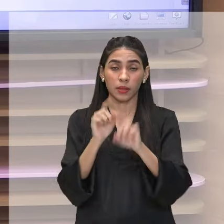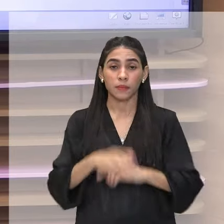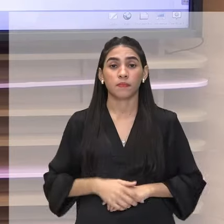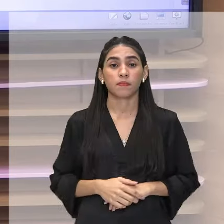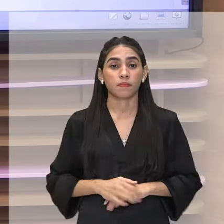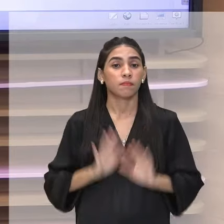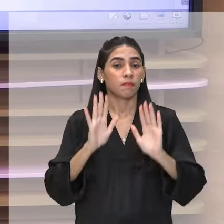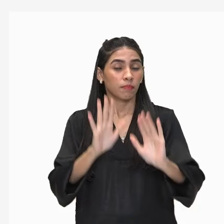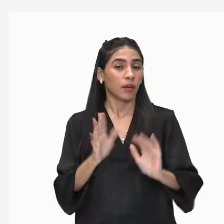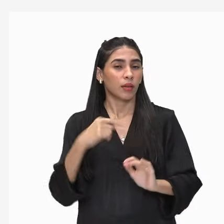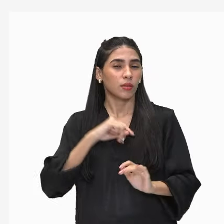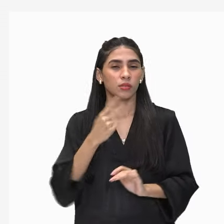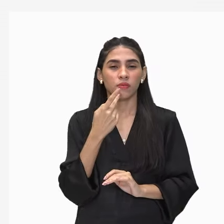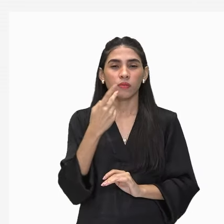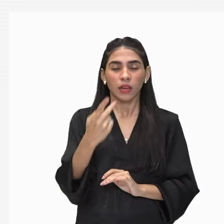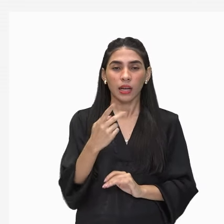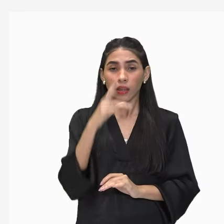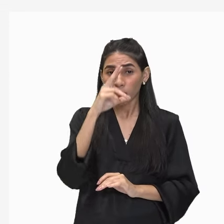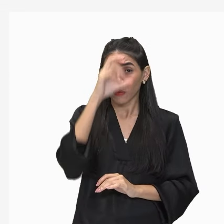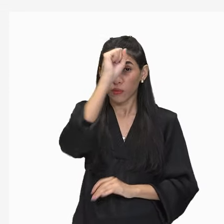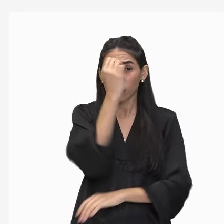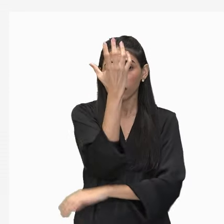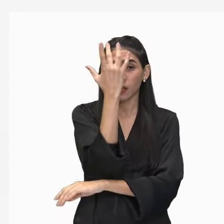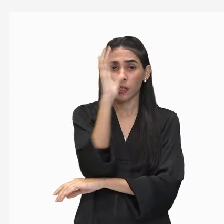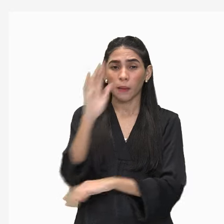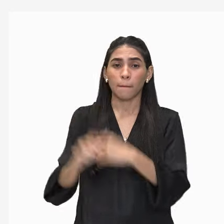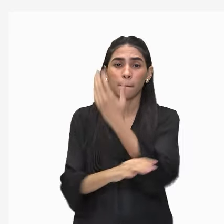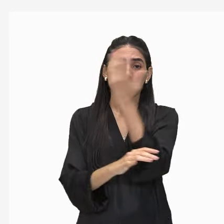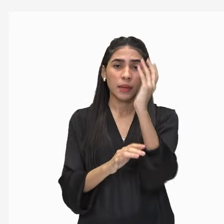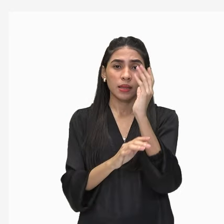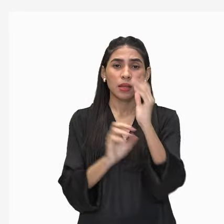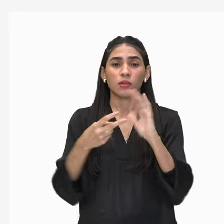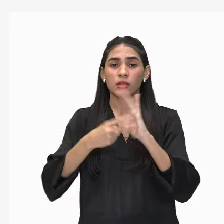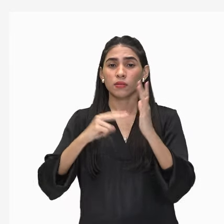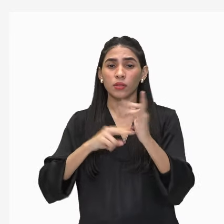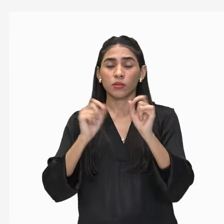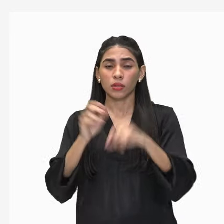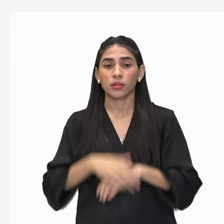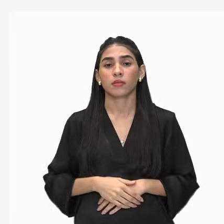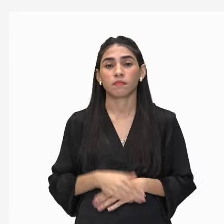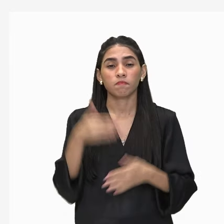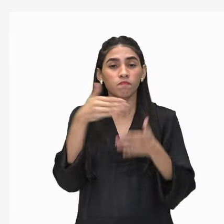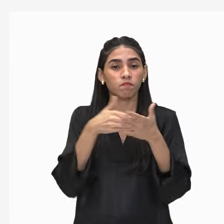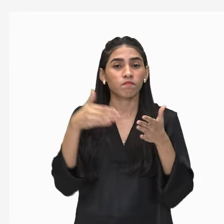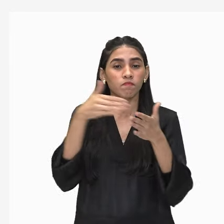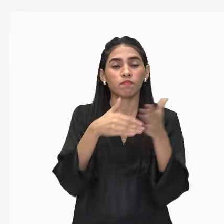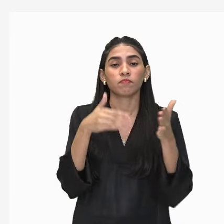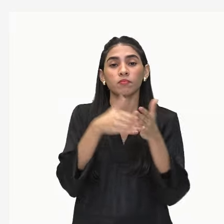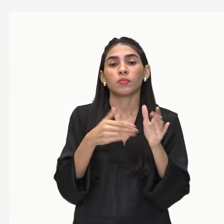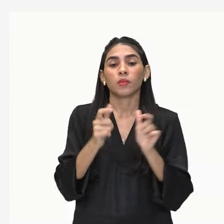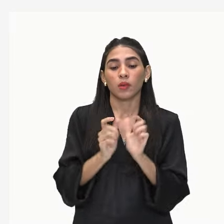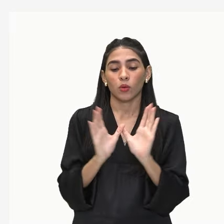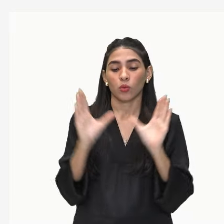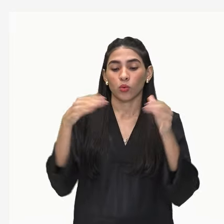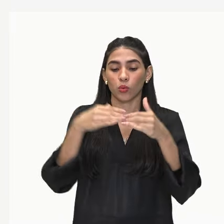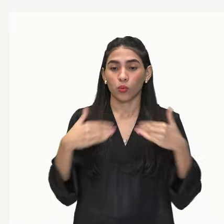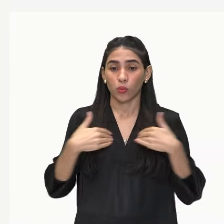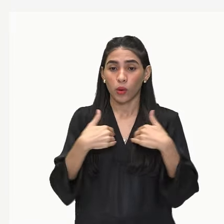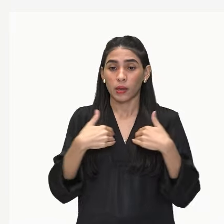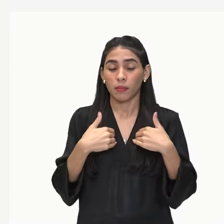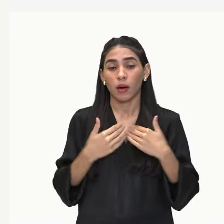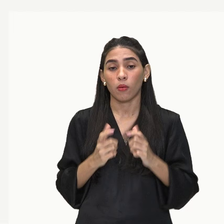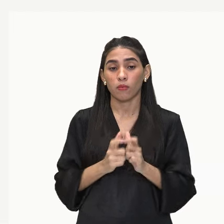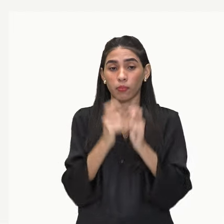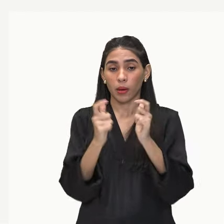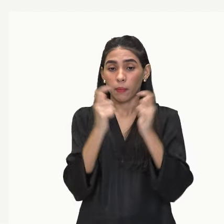fala da resistência ambiental, o que a gente está falando? É o que impede que as populações cresçam conforme o seu potencial